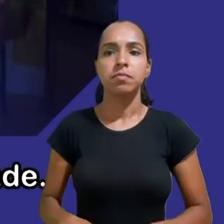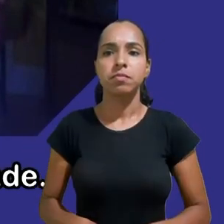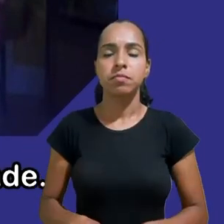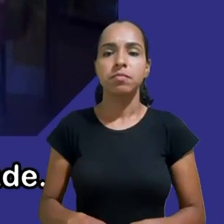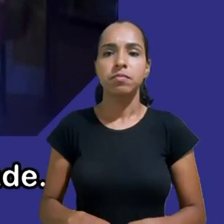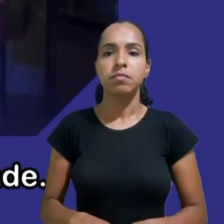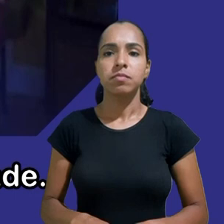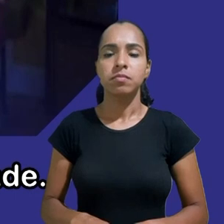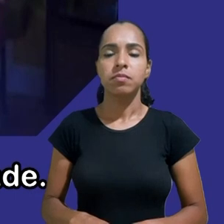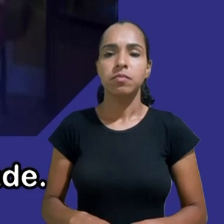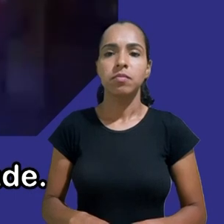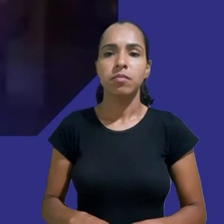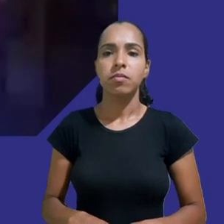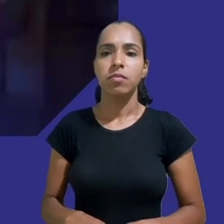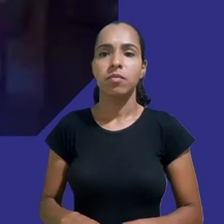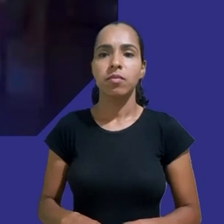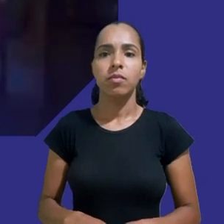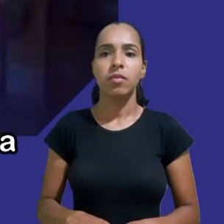publicidade